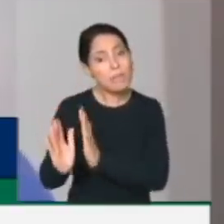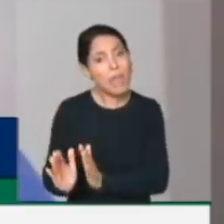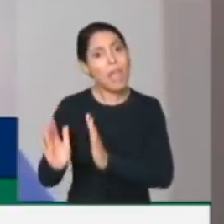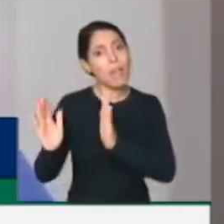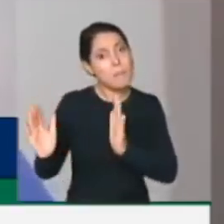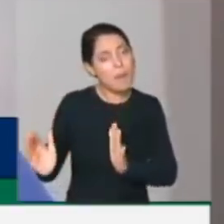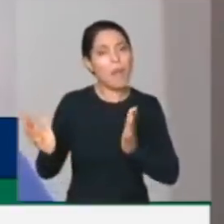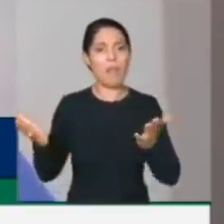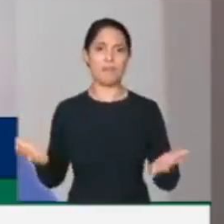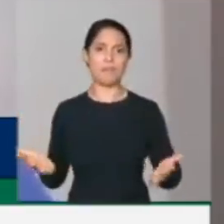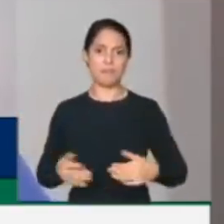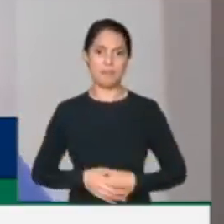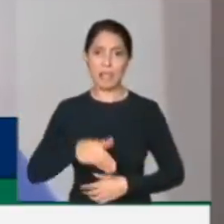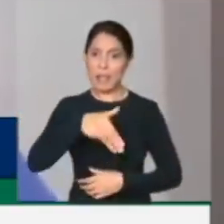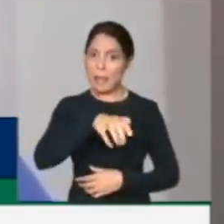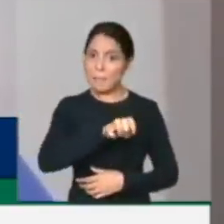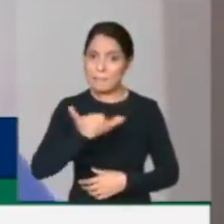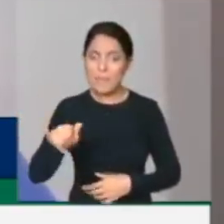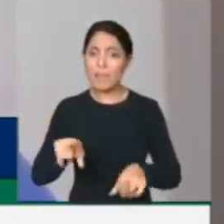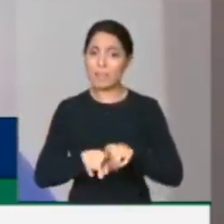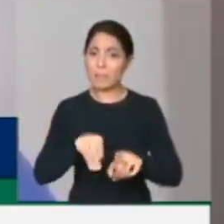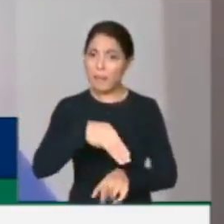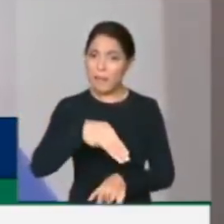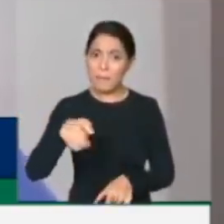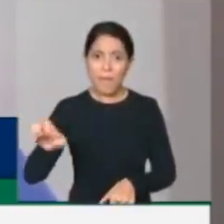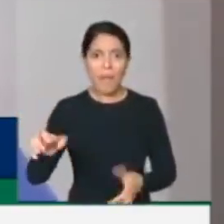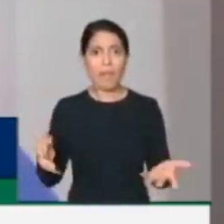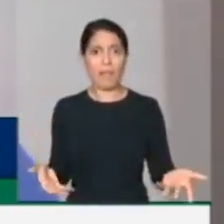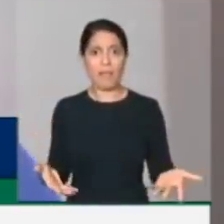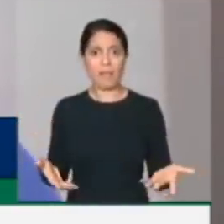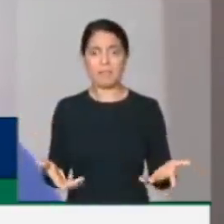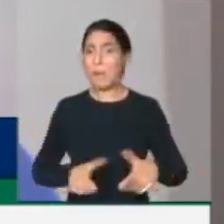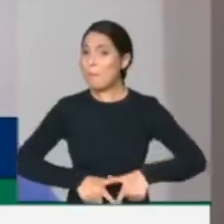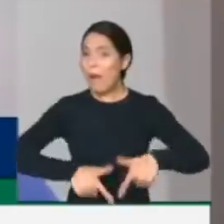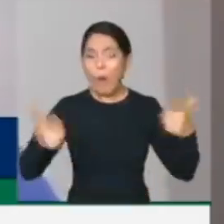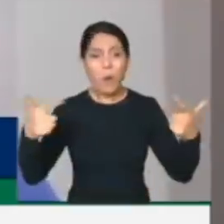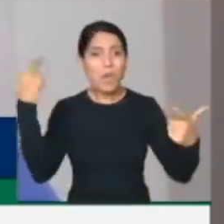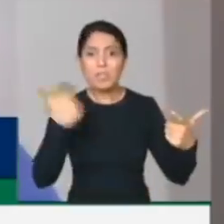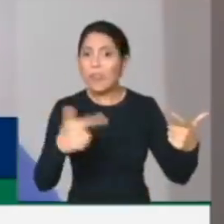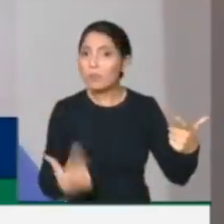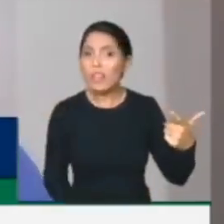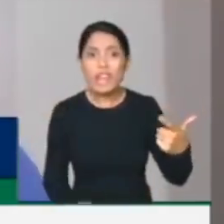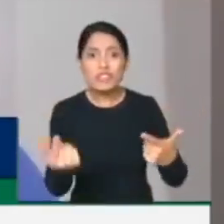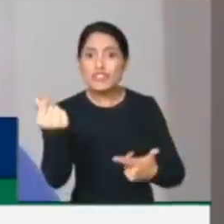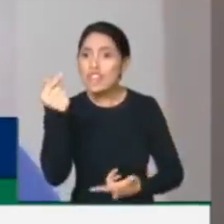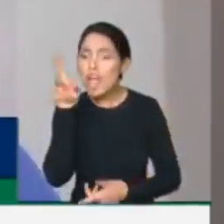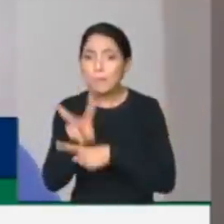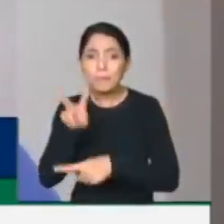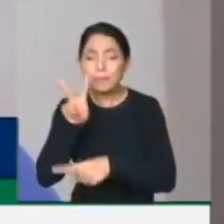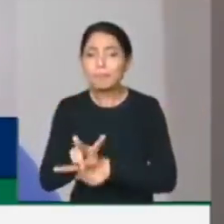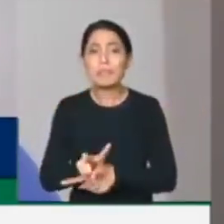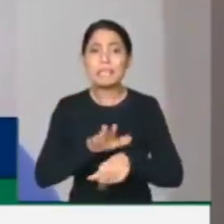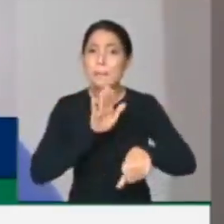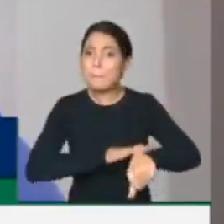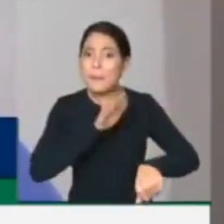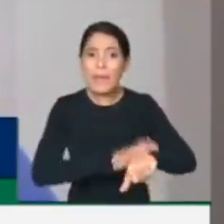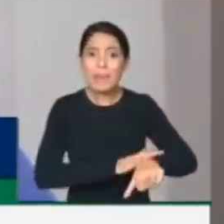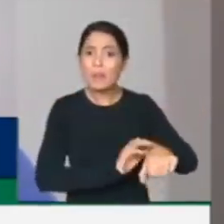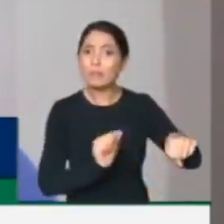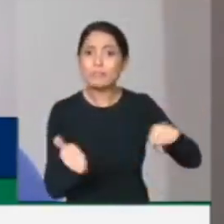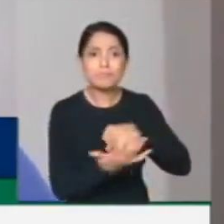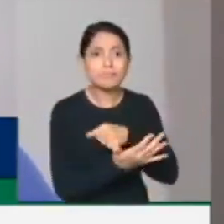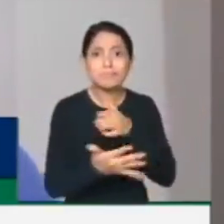empregadores, como foi muito bem dito, aliás, pelo deputado Marcelo Ramos, não tem capital de giro para sobreviver a essa crise que nós estamos